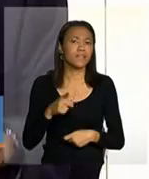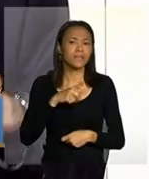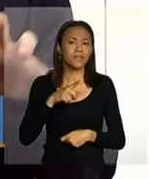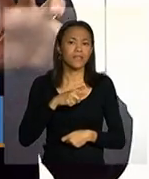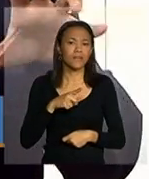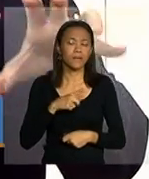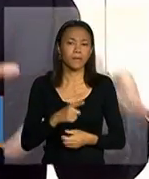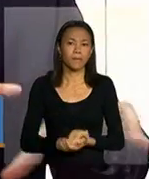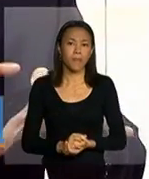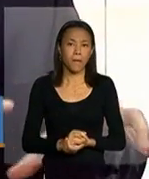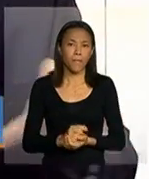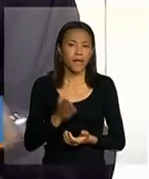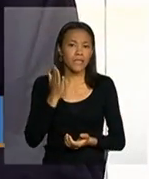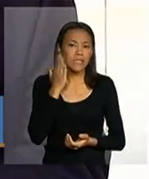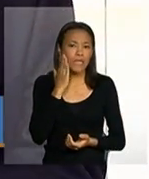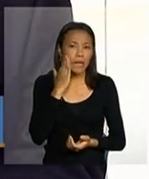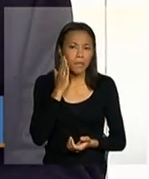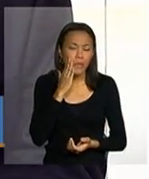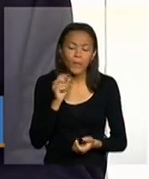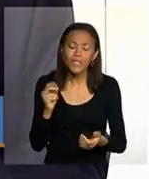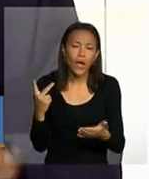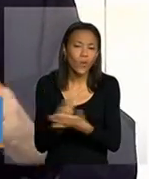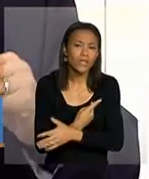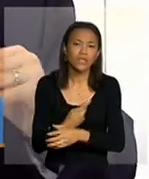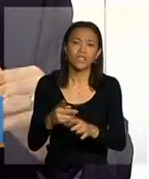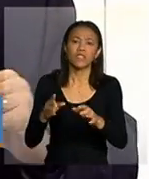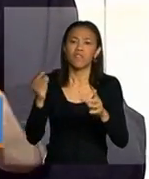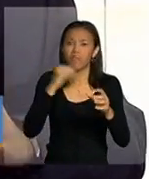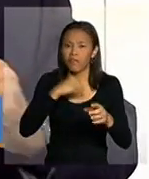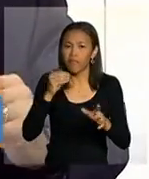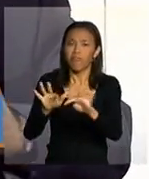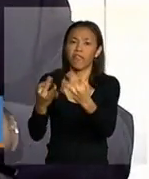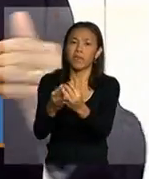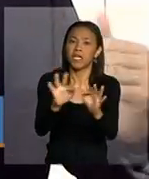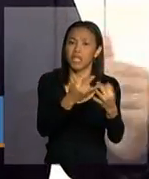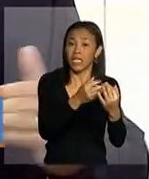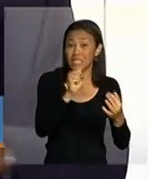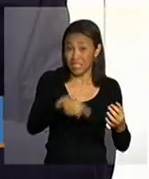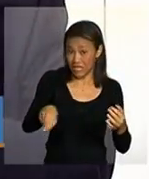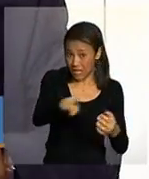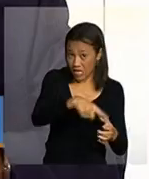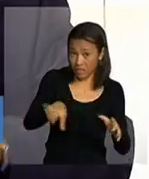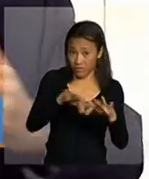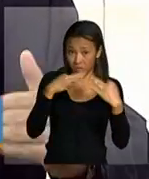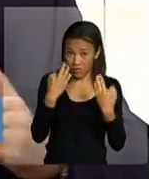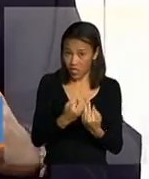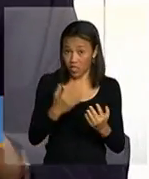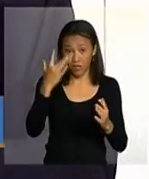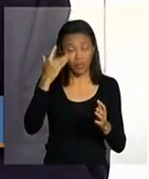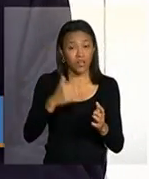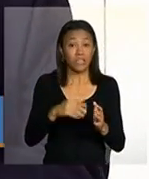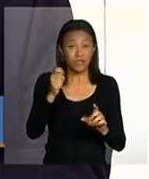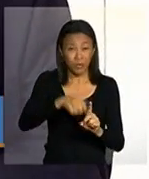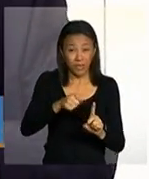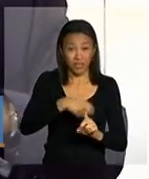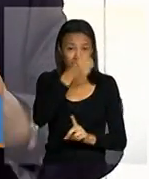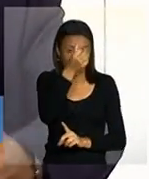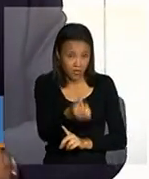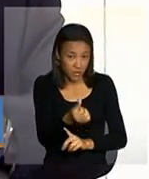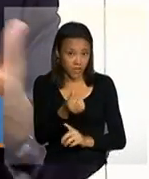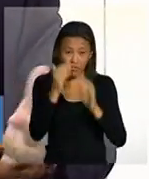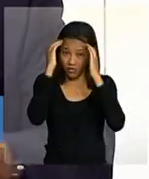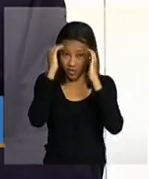para acompanhar estas vulnerabilidades se essa família estiver descumprindo como o Márcio comentou durante seis meses as